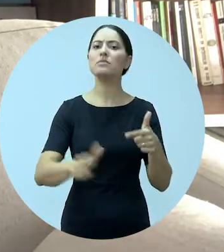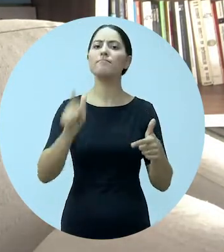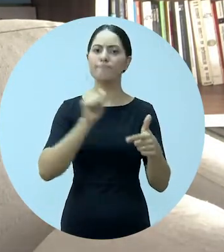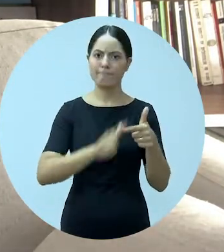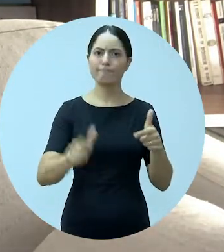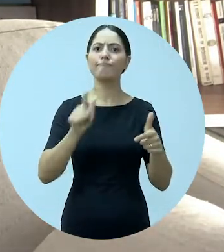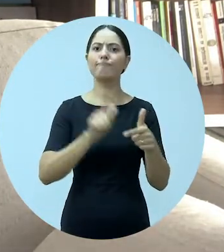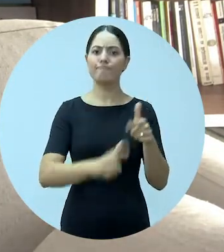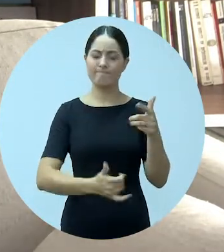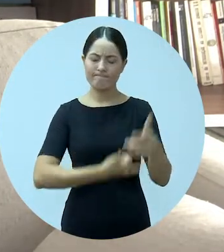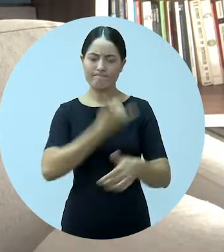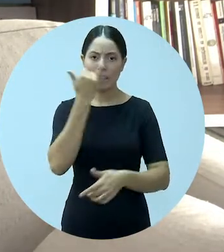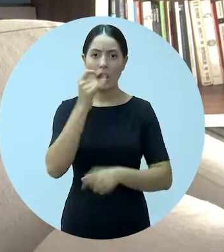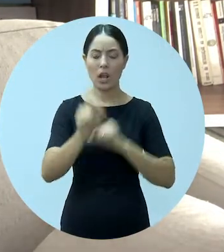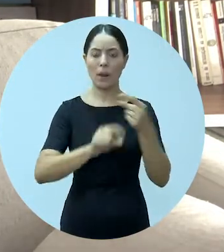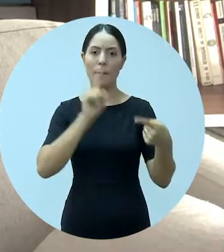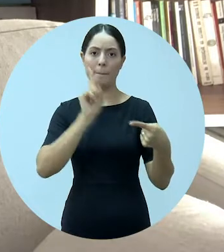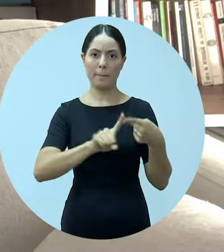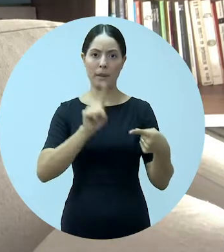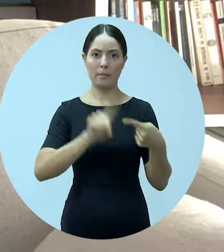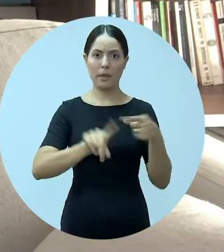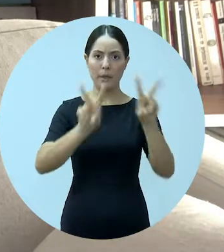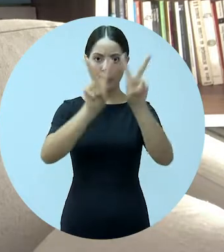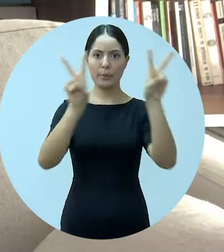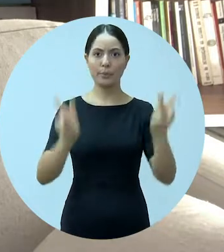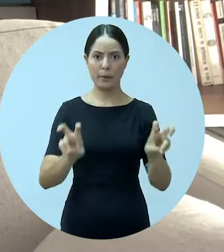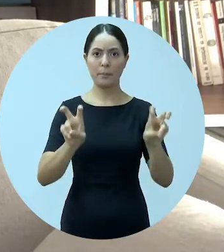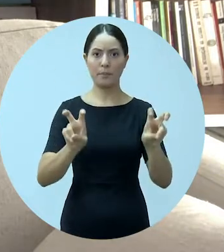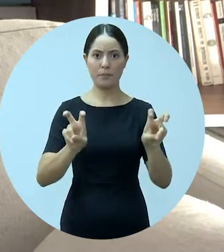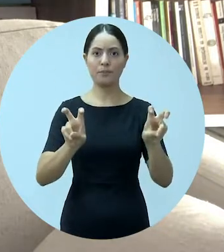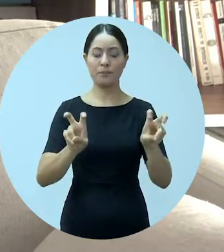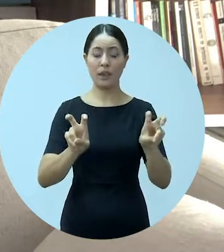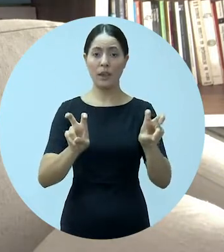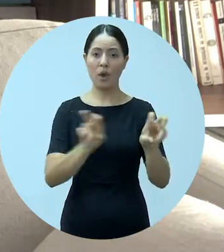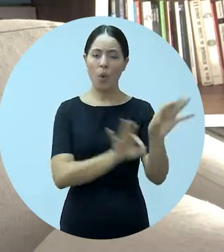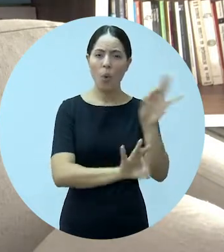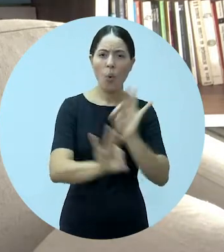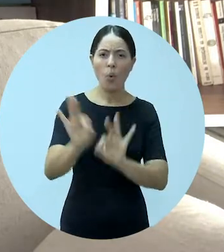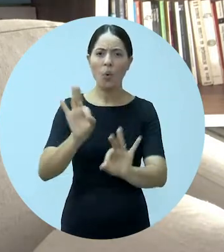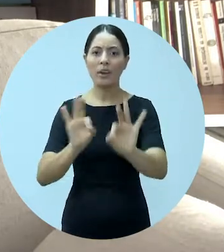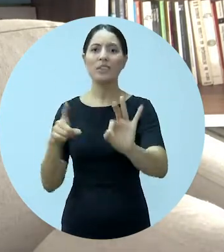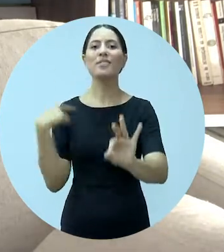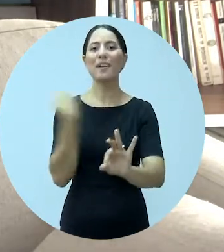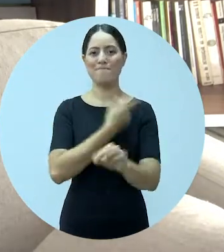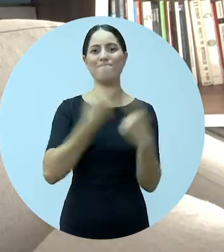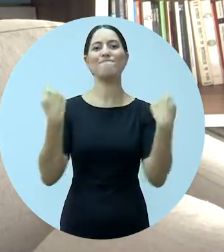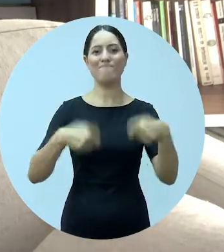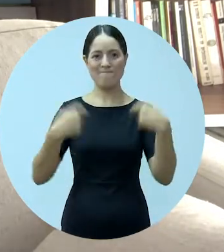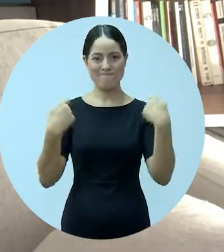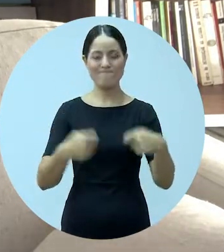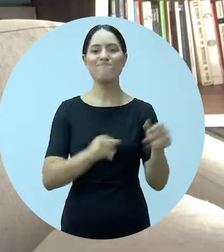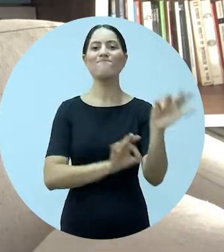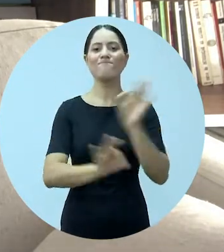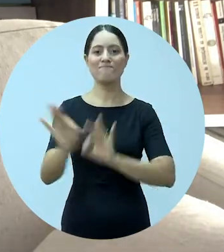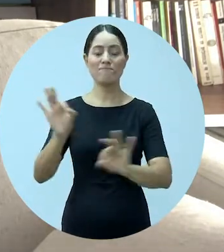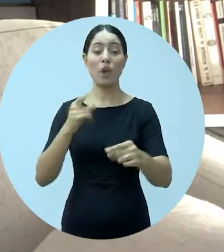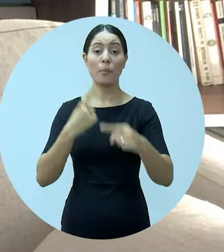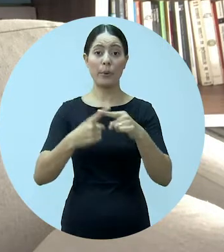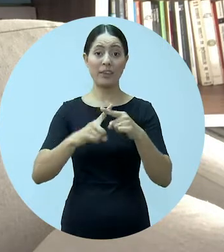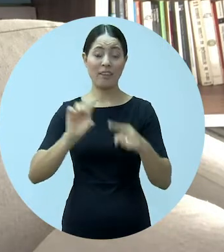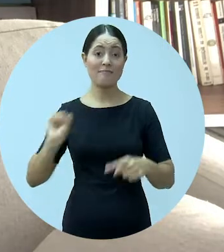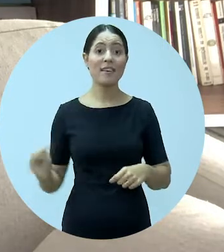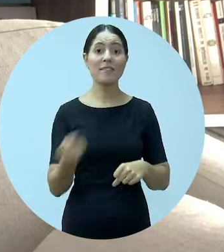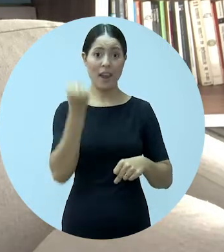que estariam por vir. O primeiro deles, que diz respeito naturalmente, a preparar, estarmos todos preparados e conscientes da devida